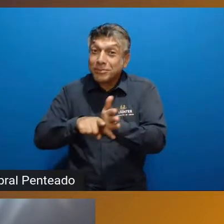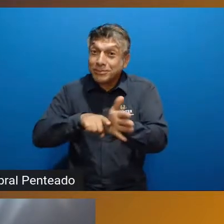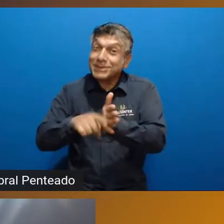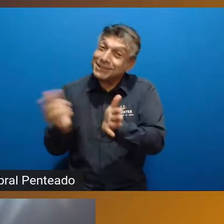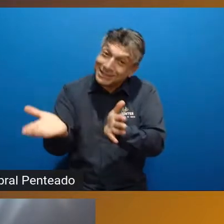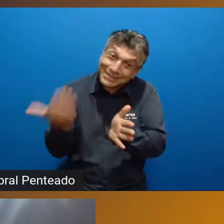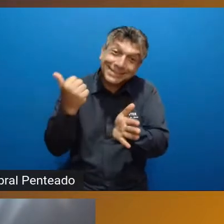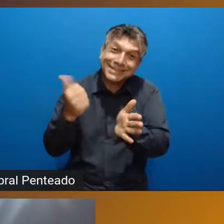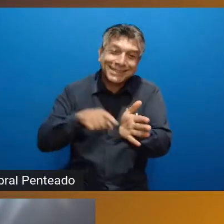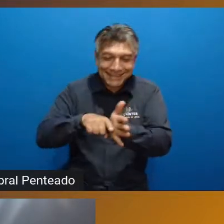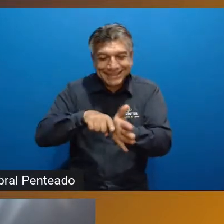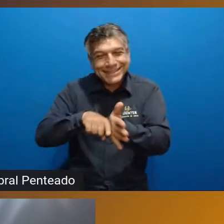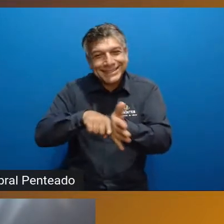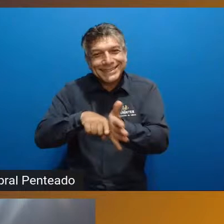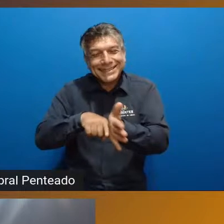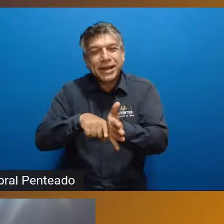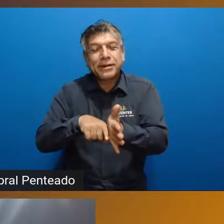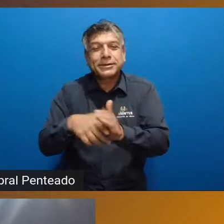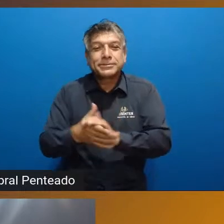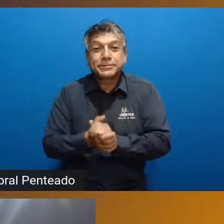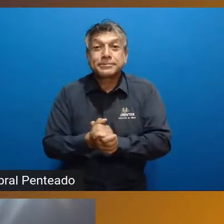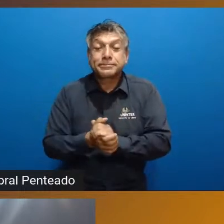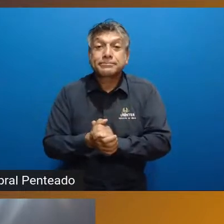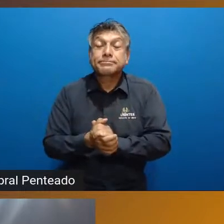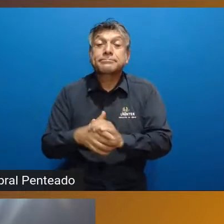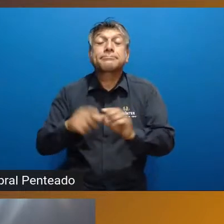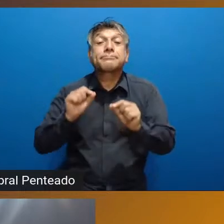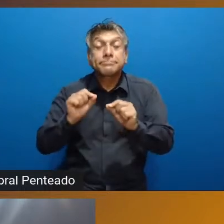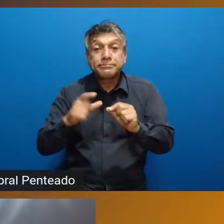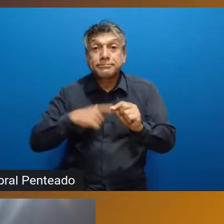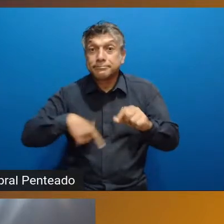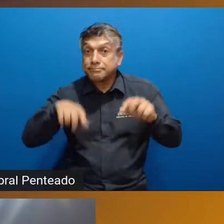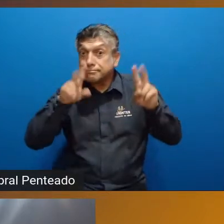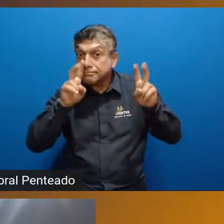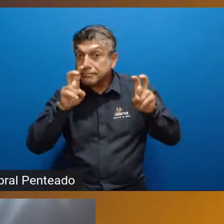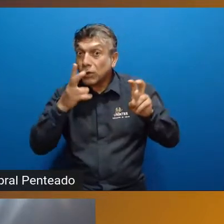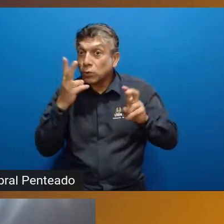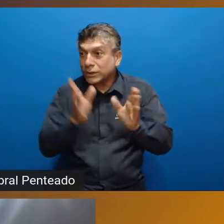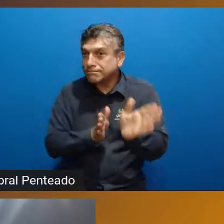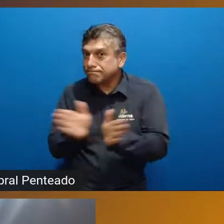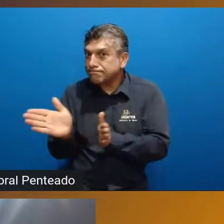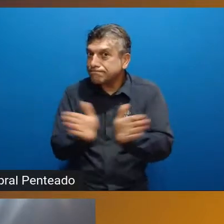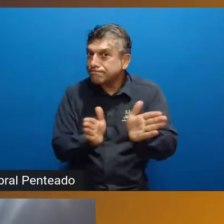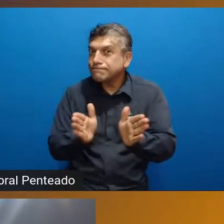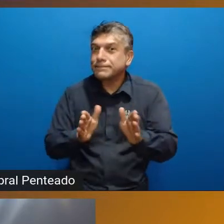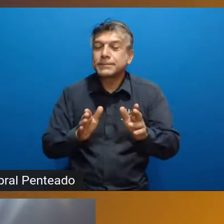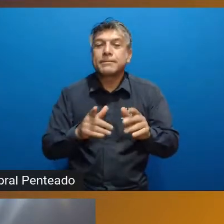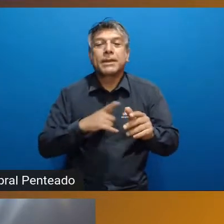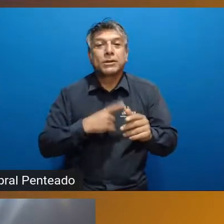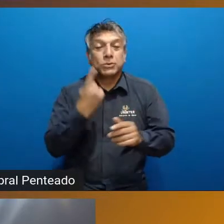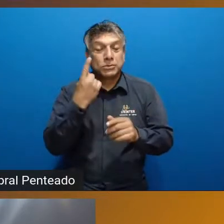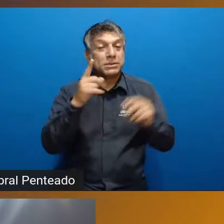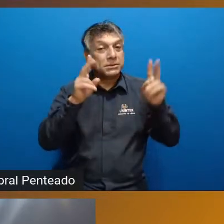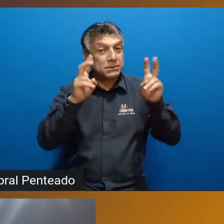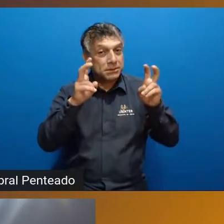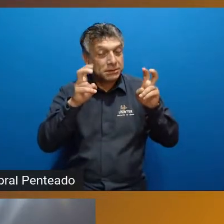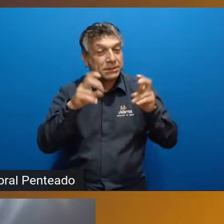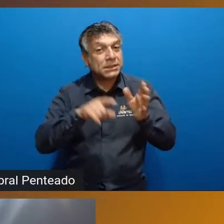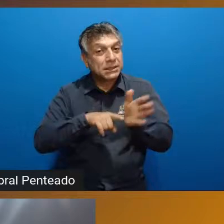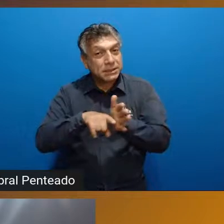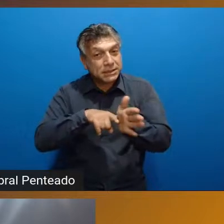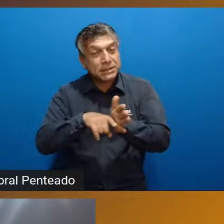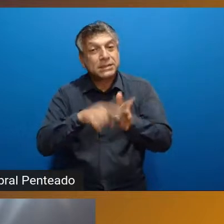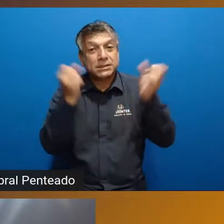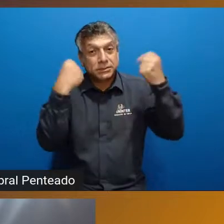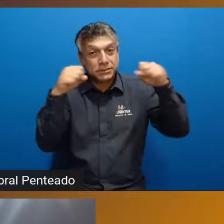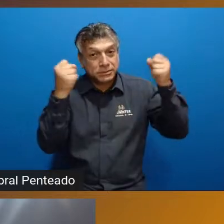Nosso grupo de pesquisa, que trata das questões... Nós temos duas linhas de pesquisa. Uma que trata das questões ligadas à educação